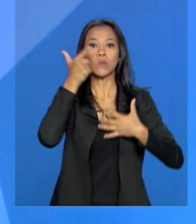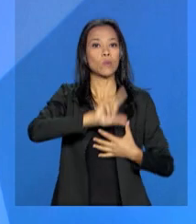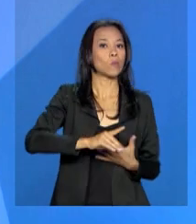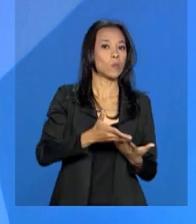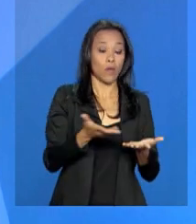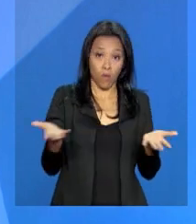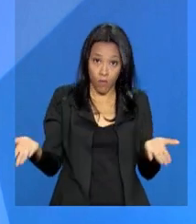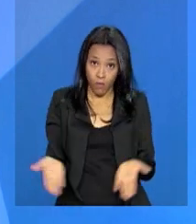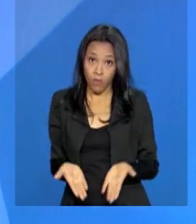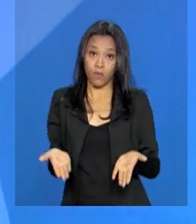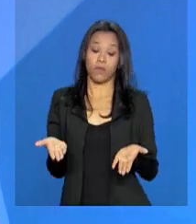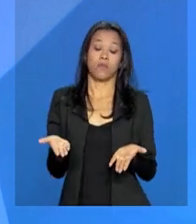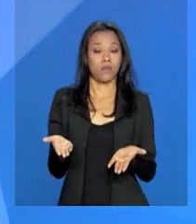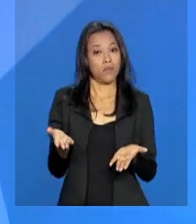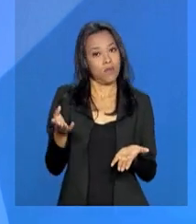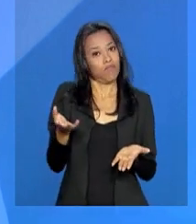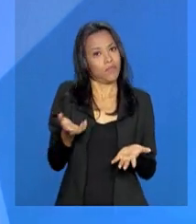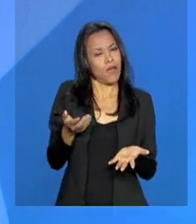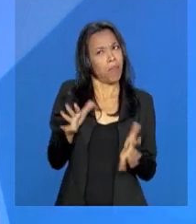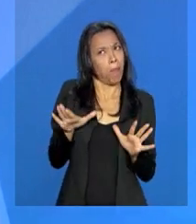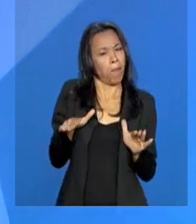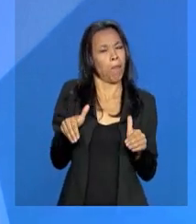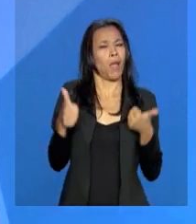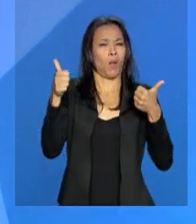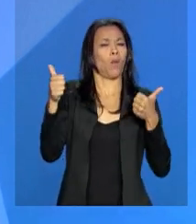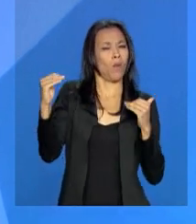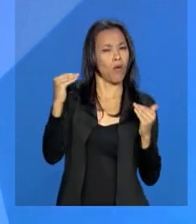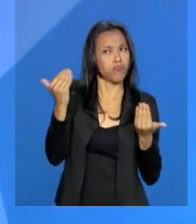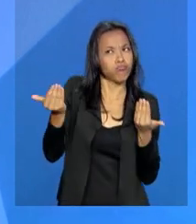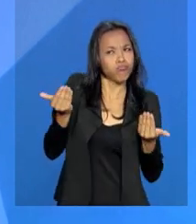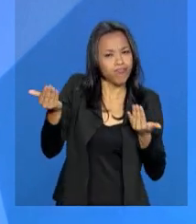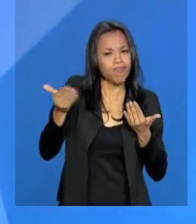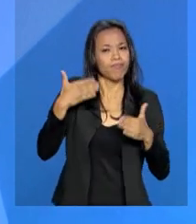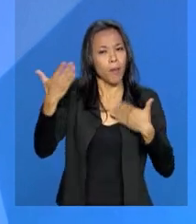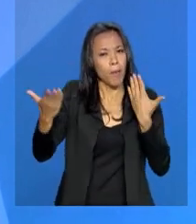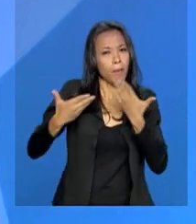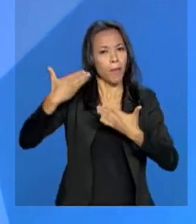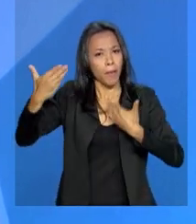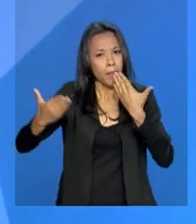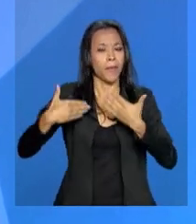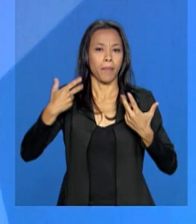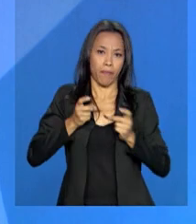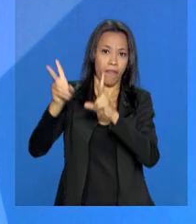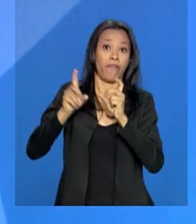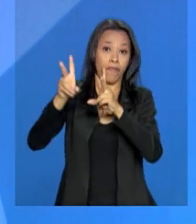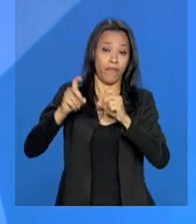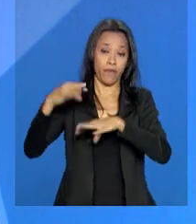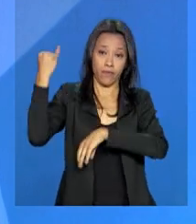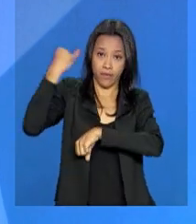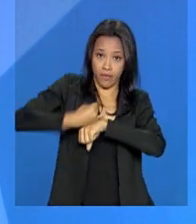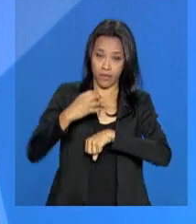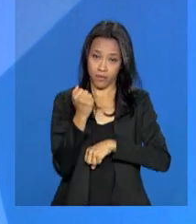num passo razoável em relação a essas exportações. E